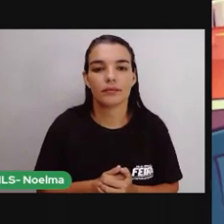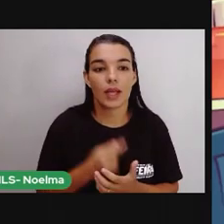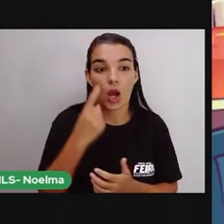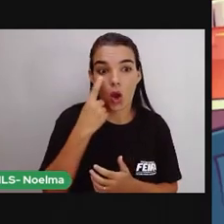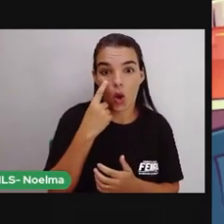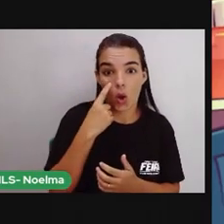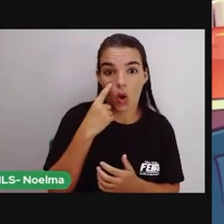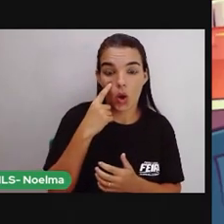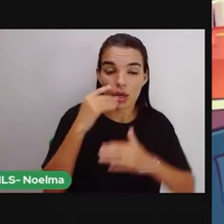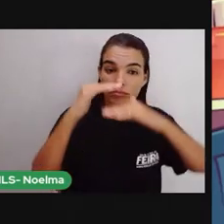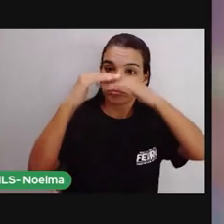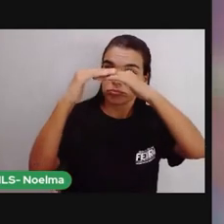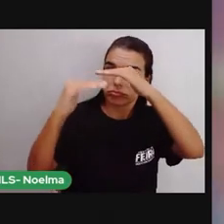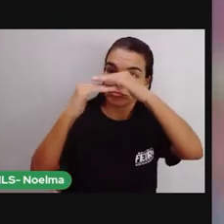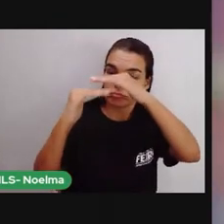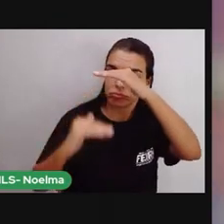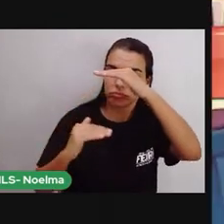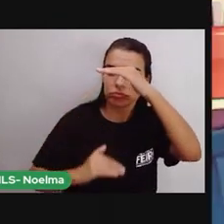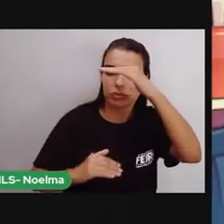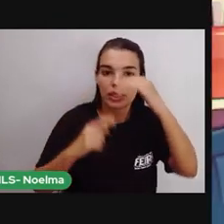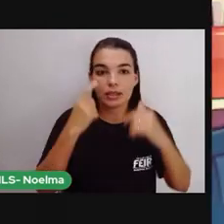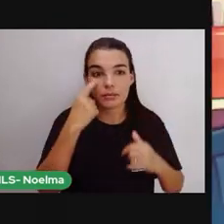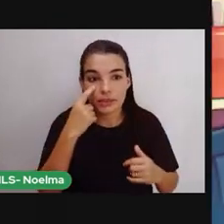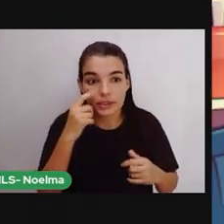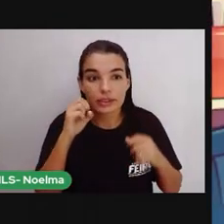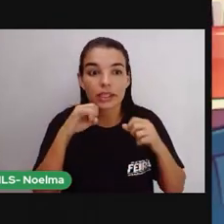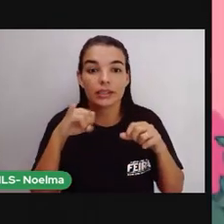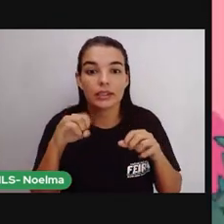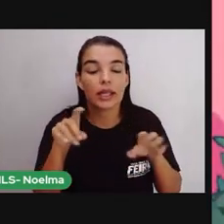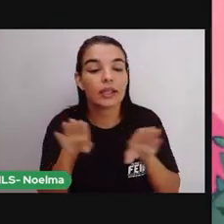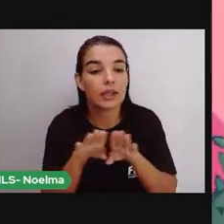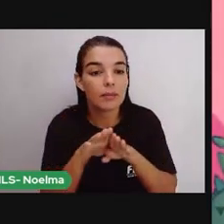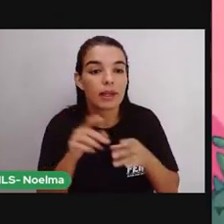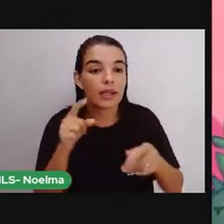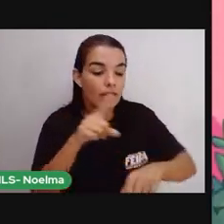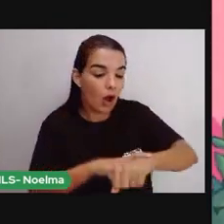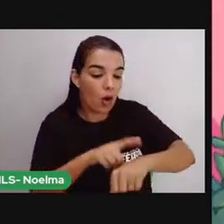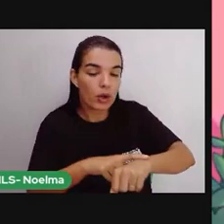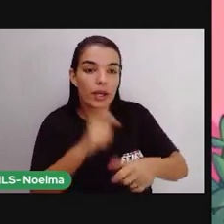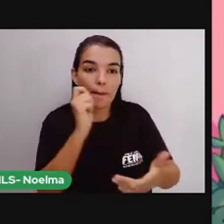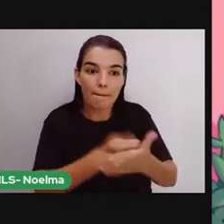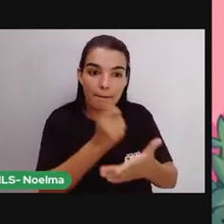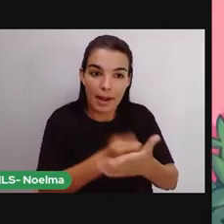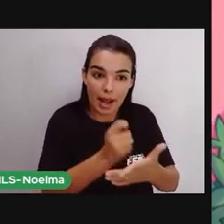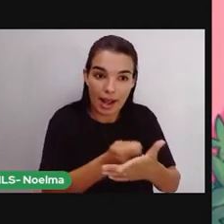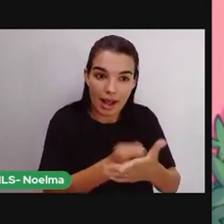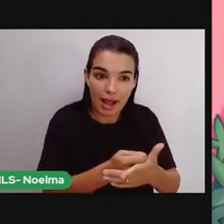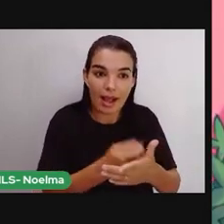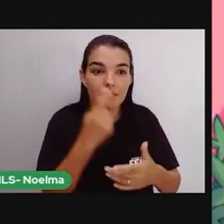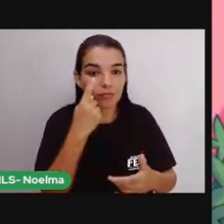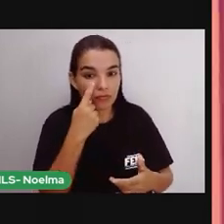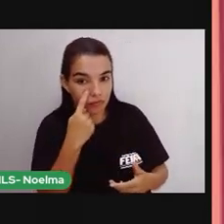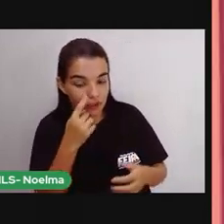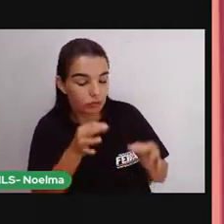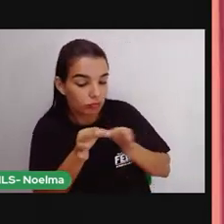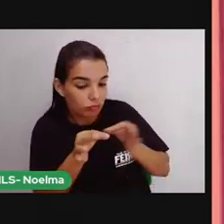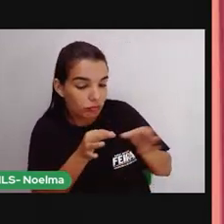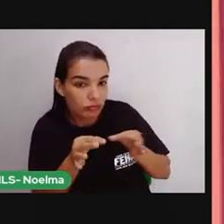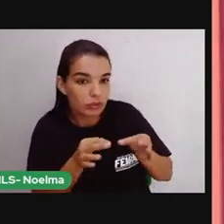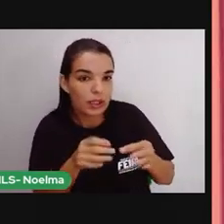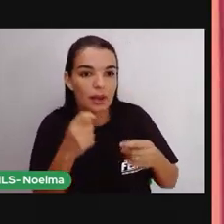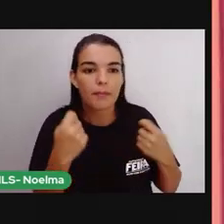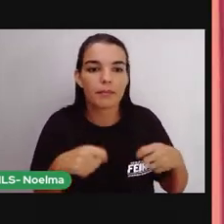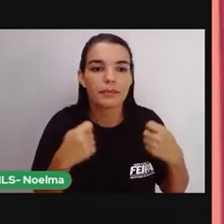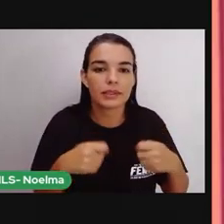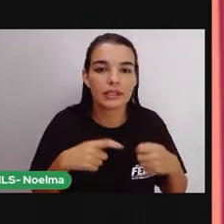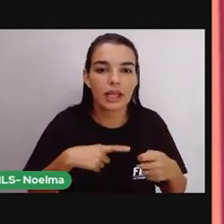conferir se o preço do produto é o mesmo que aparece na etiqueta na hora de pagar. Agora eu estou craque em economizar nas compras. Mas não é só